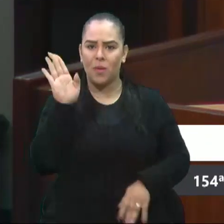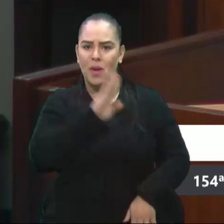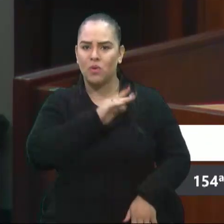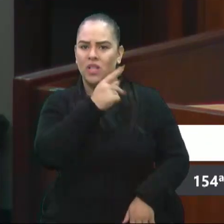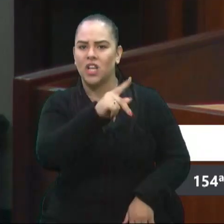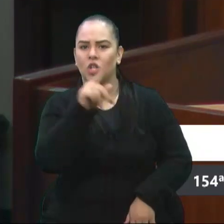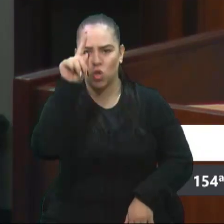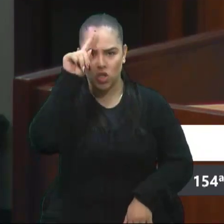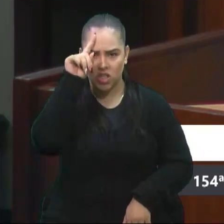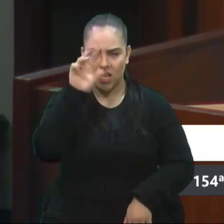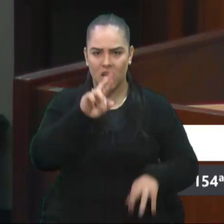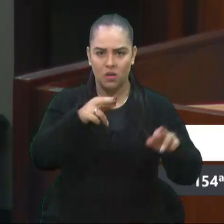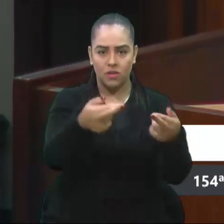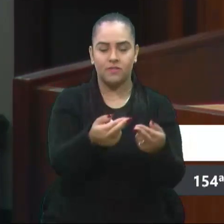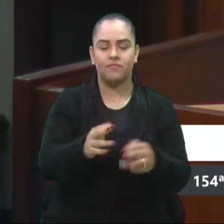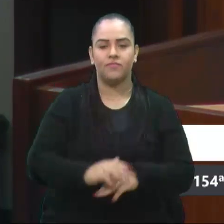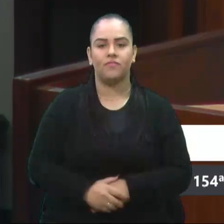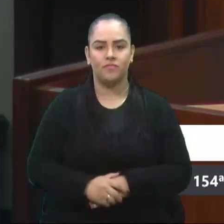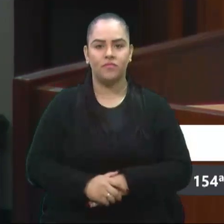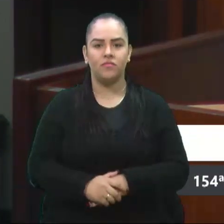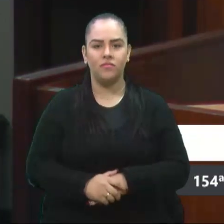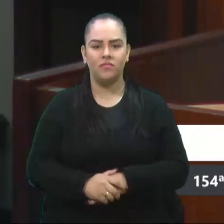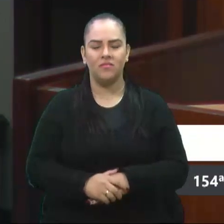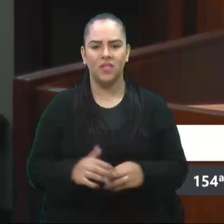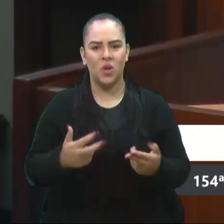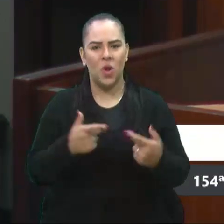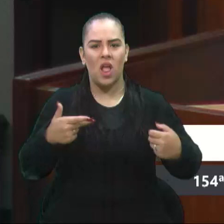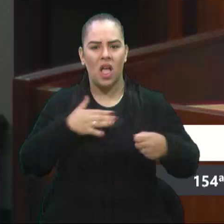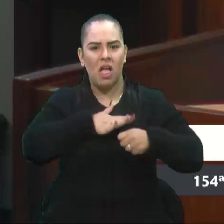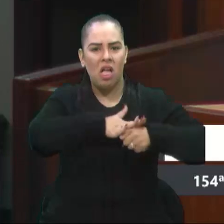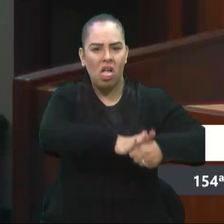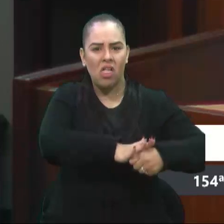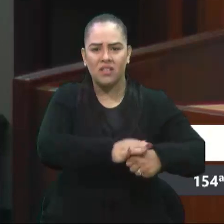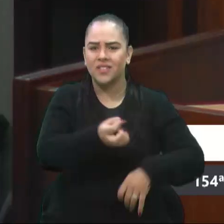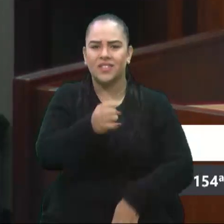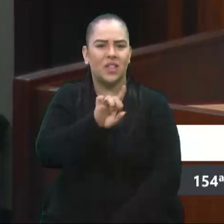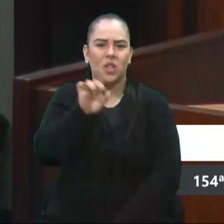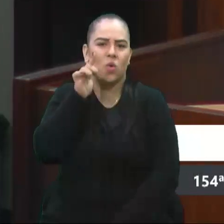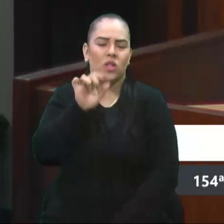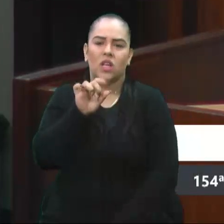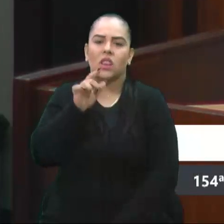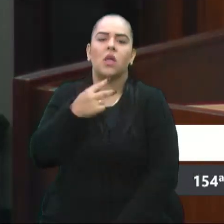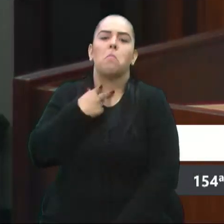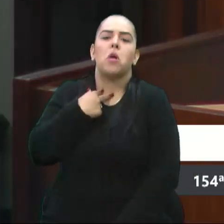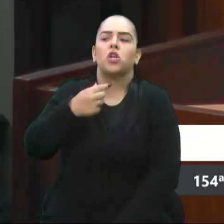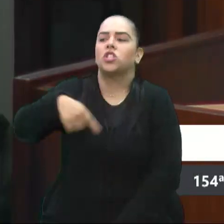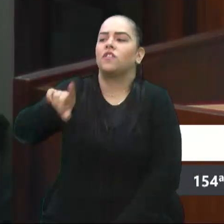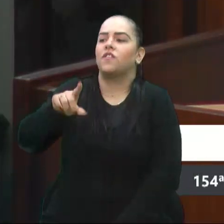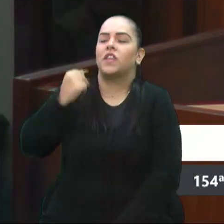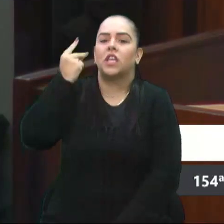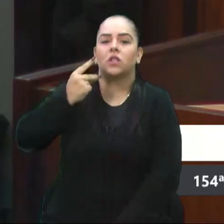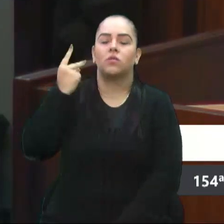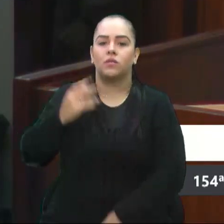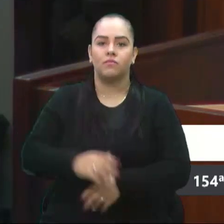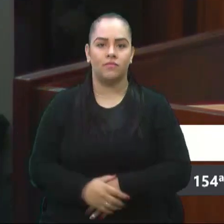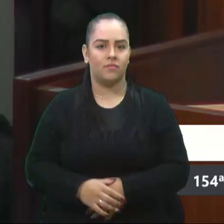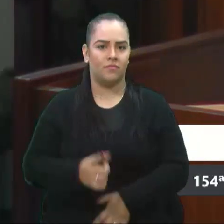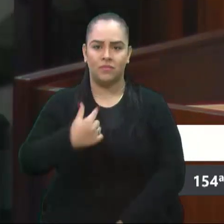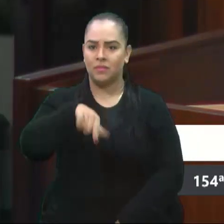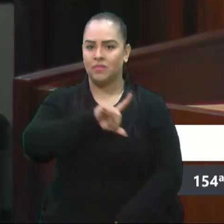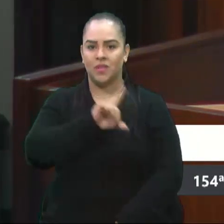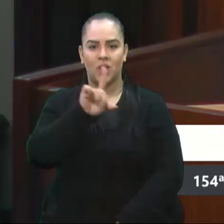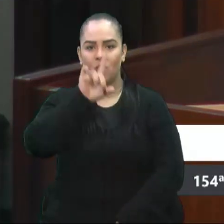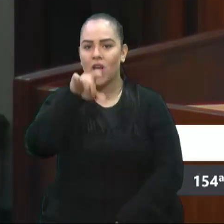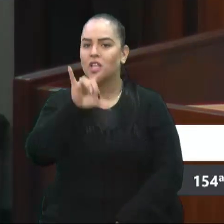Então, esse massacre... Ah, mas daí se não consegue, não vai ser vereadora. Mas, não é só isso.